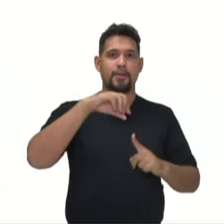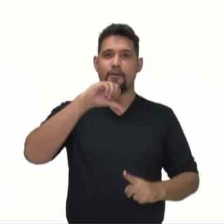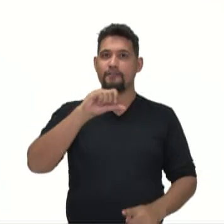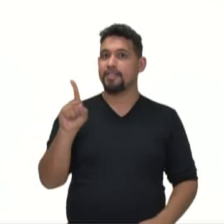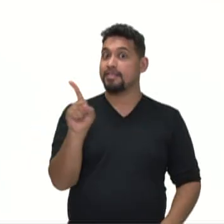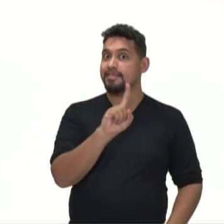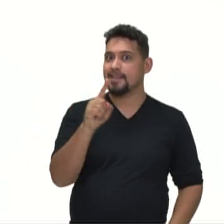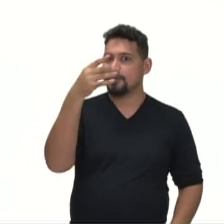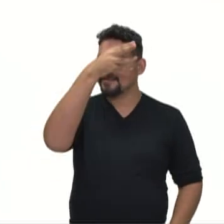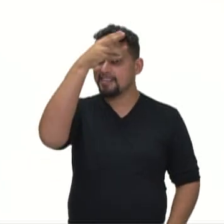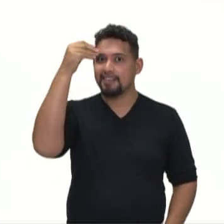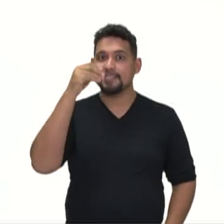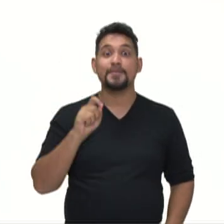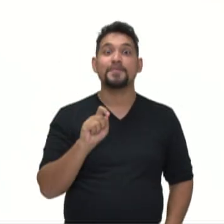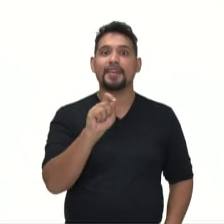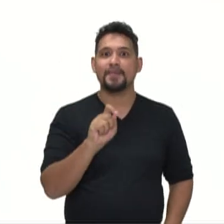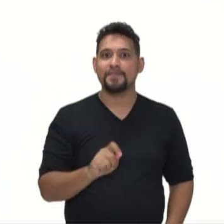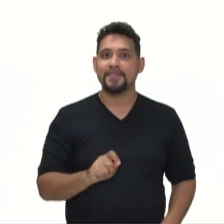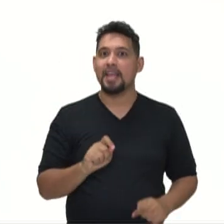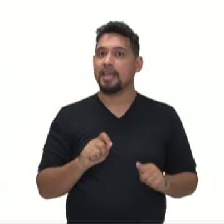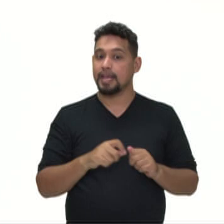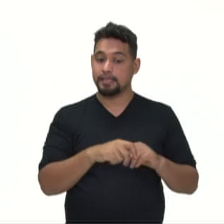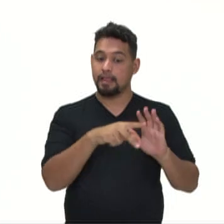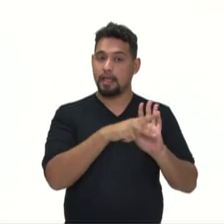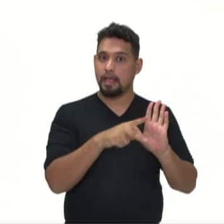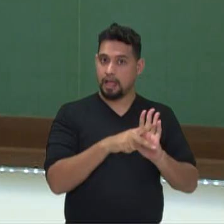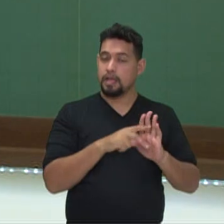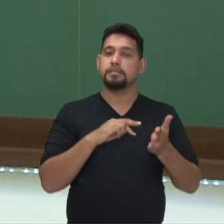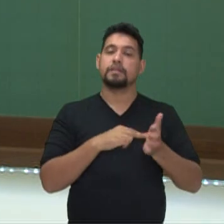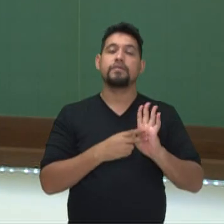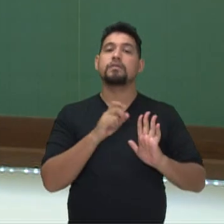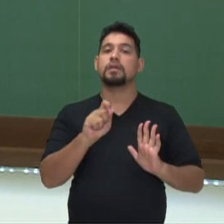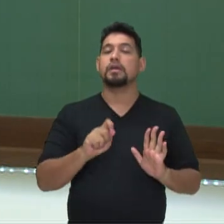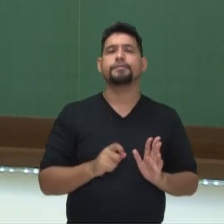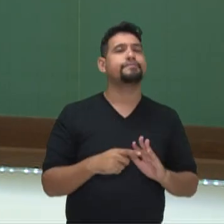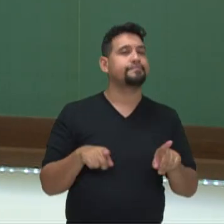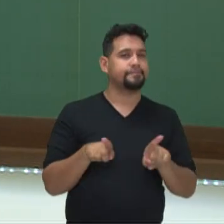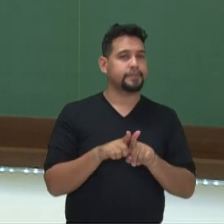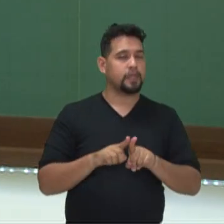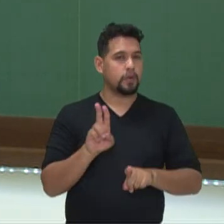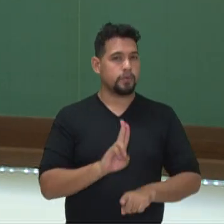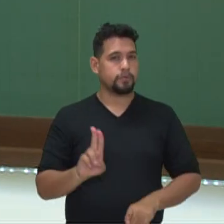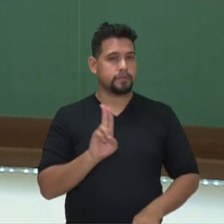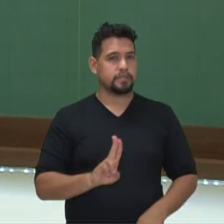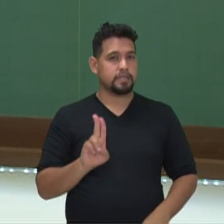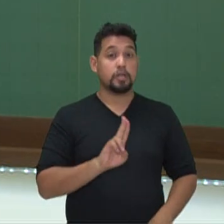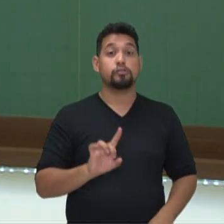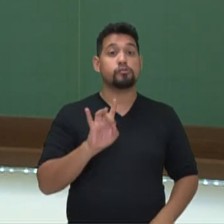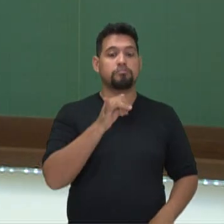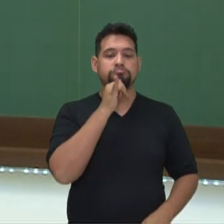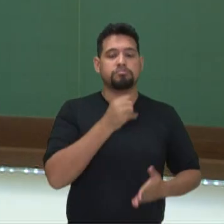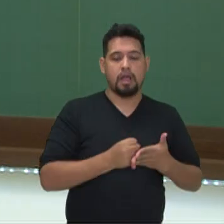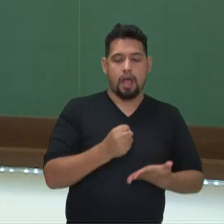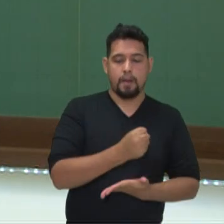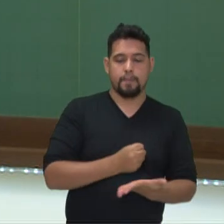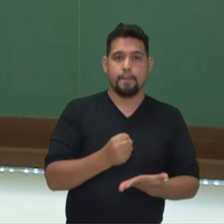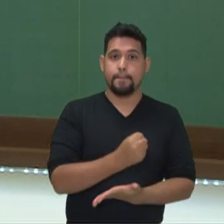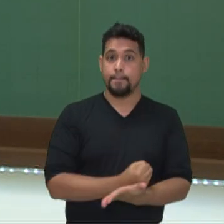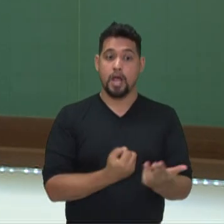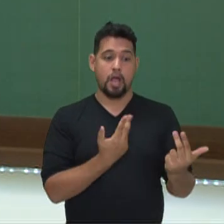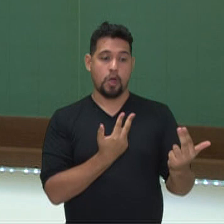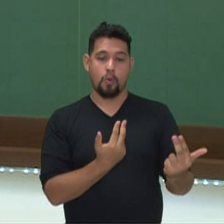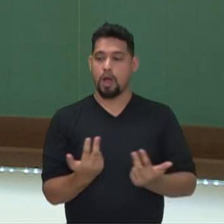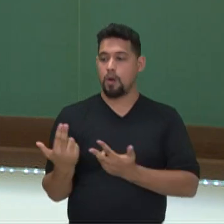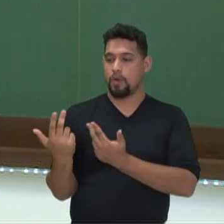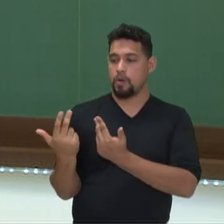Não esqueçam que esta propriedade é válida também apenas quando as bases forem iguais.